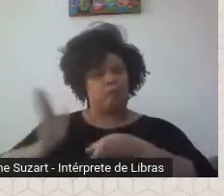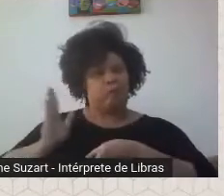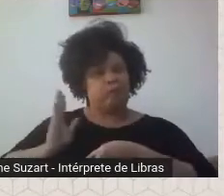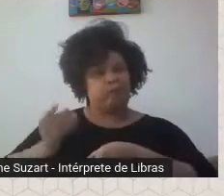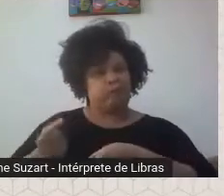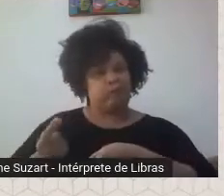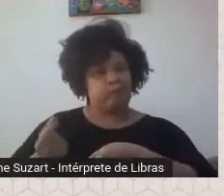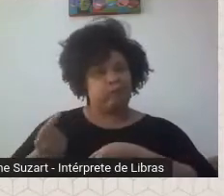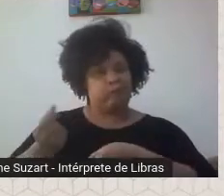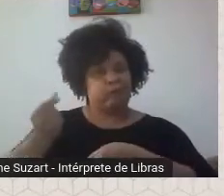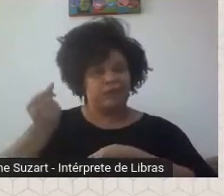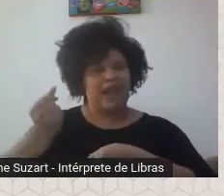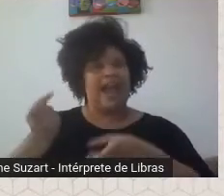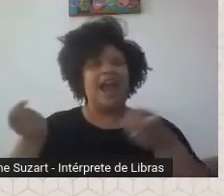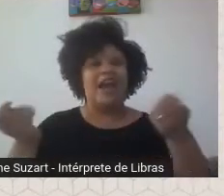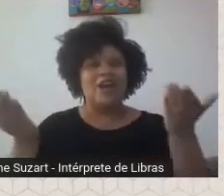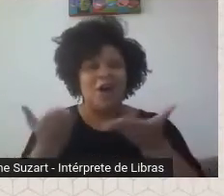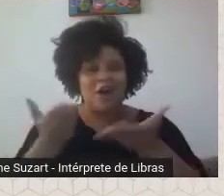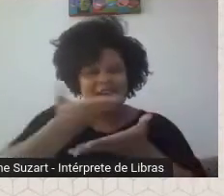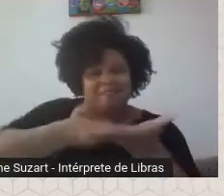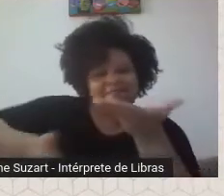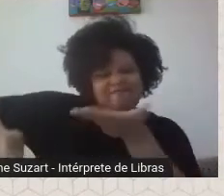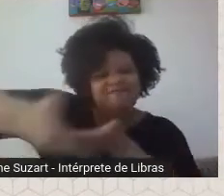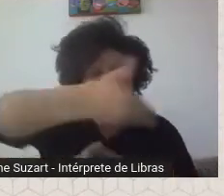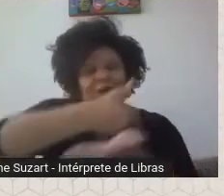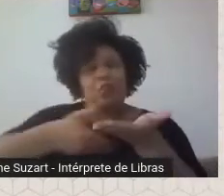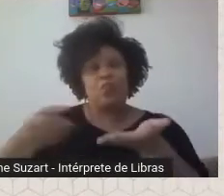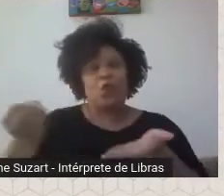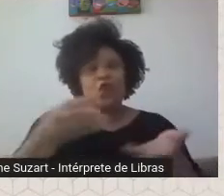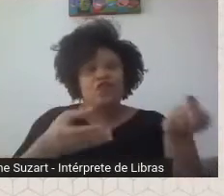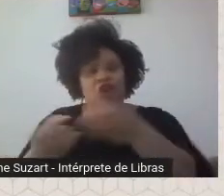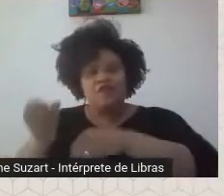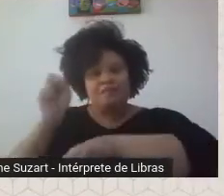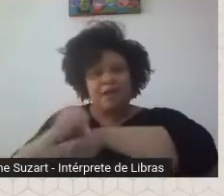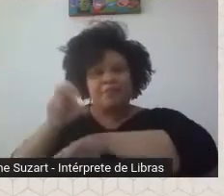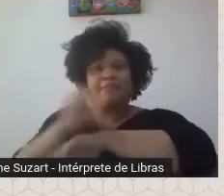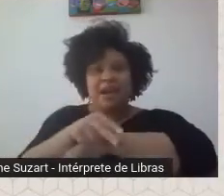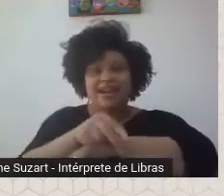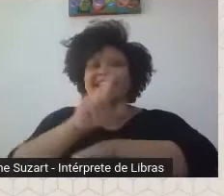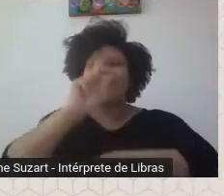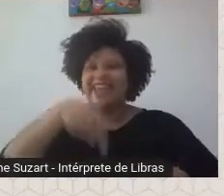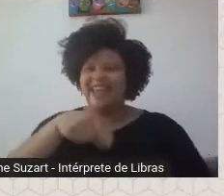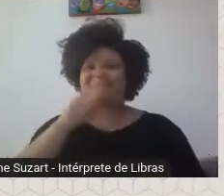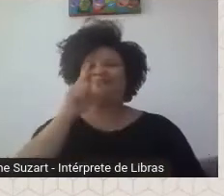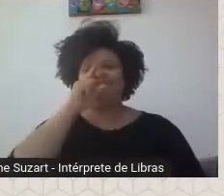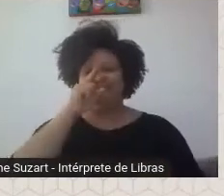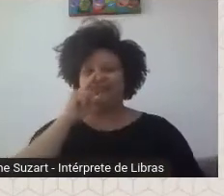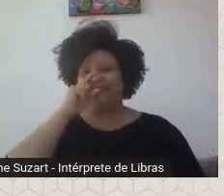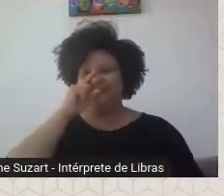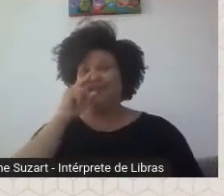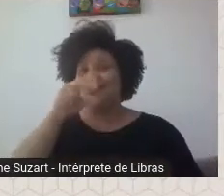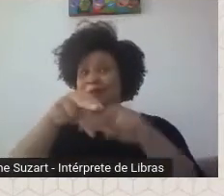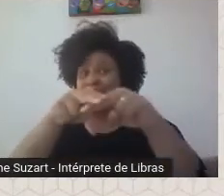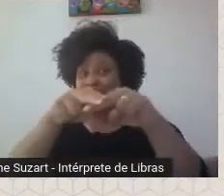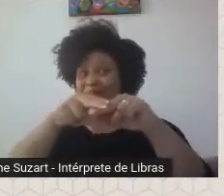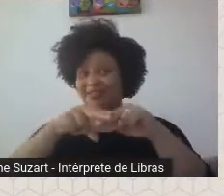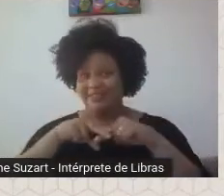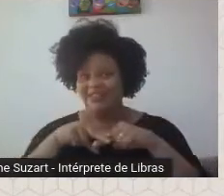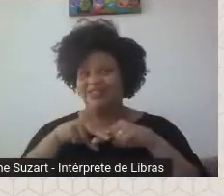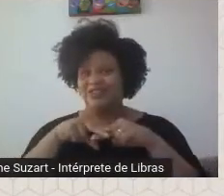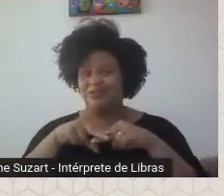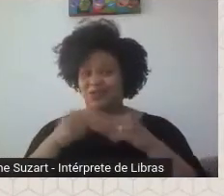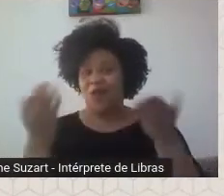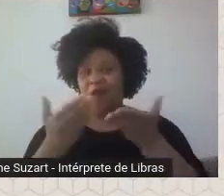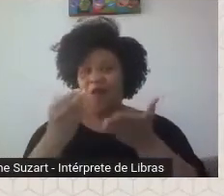passassem ser compartilhados com esses novos integrantes. E esse é um grande risco. Por isso, a universidade que hoje mudou sua cor e sua